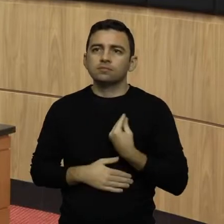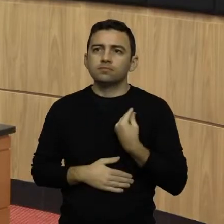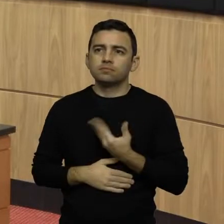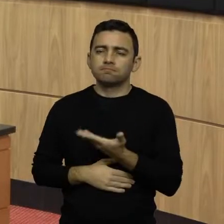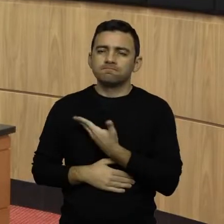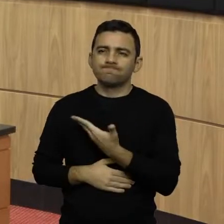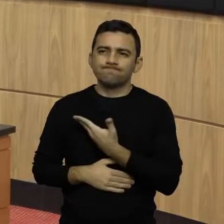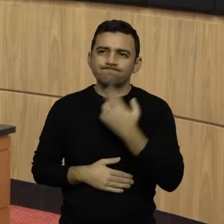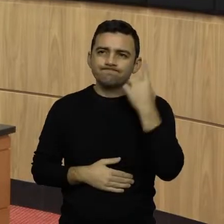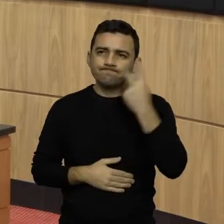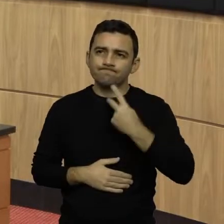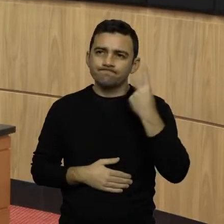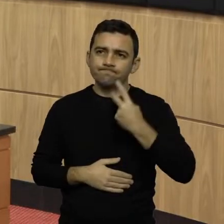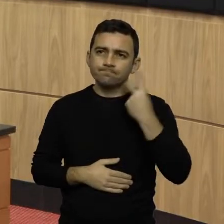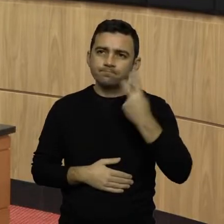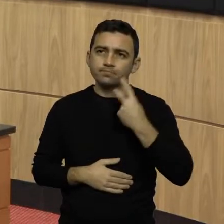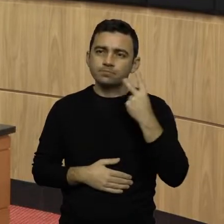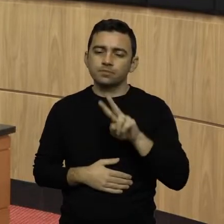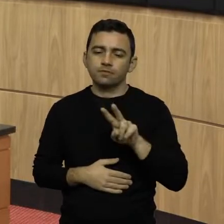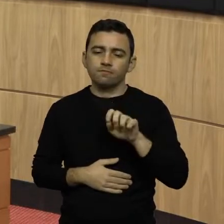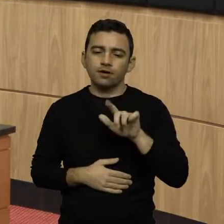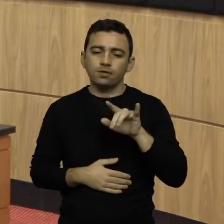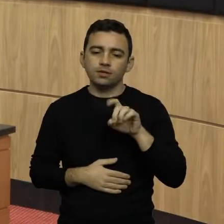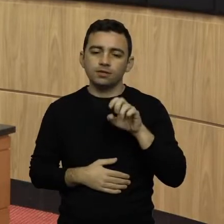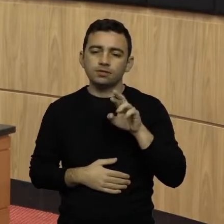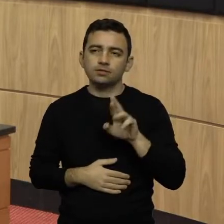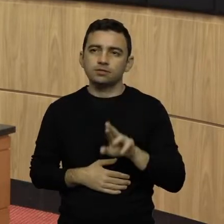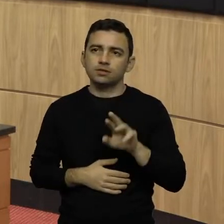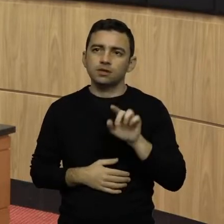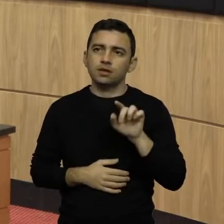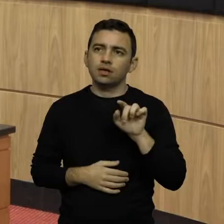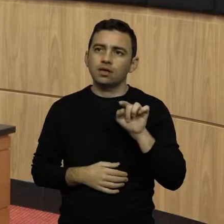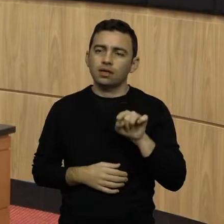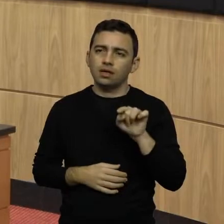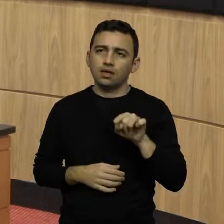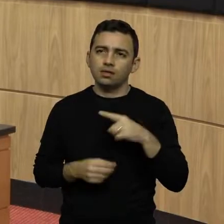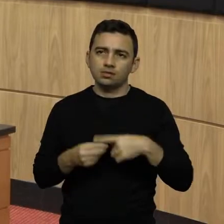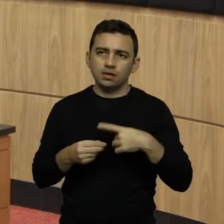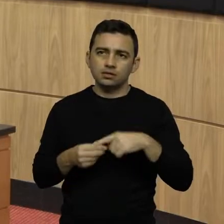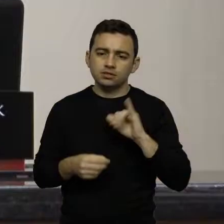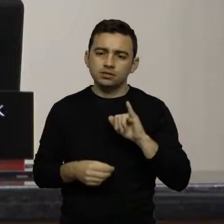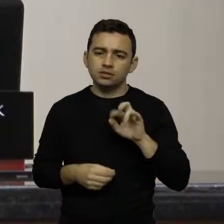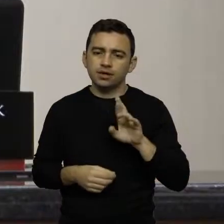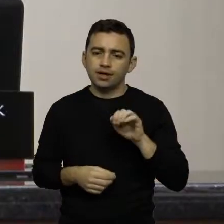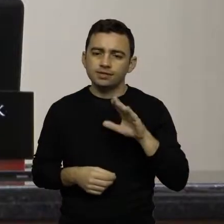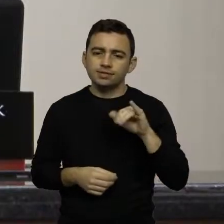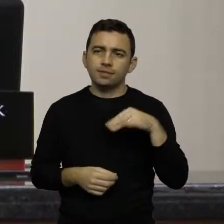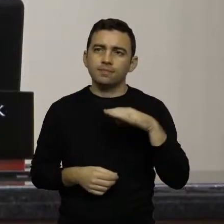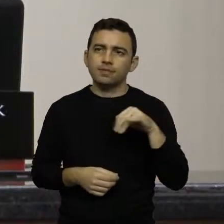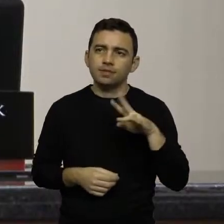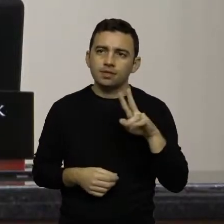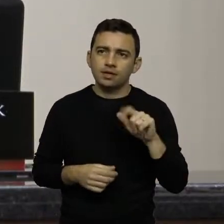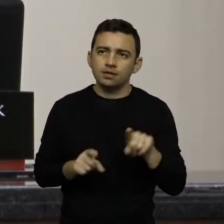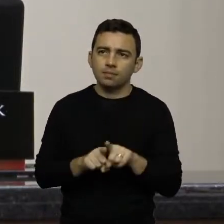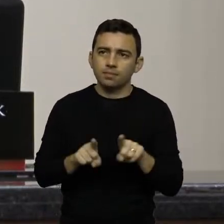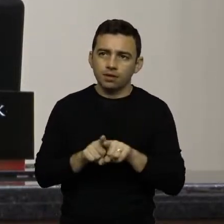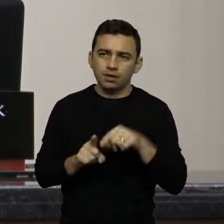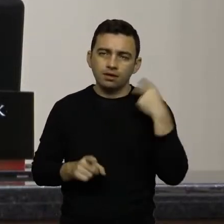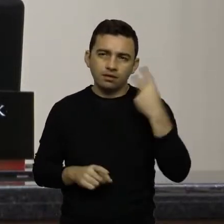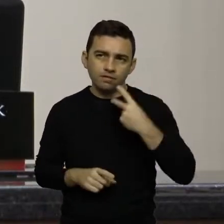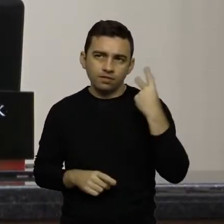vereador Valdecir Piton, do município de Iraciminha, a vereadora Mari